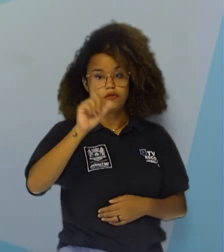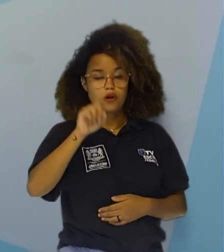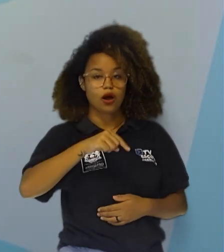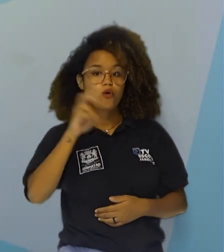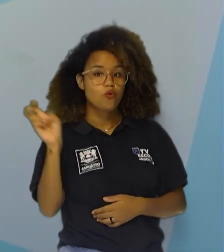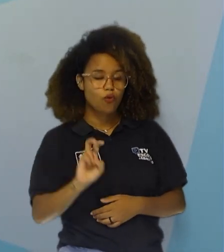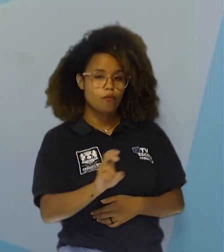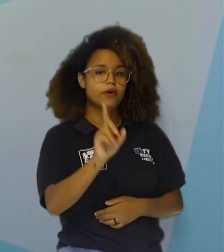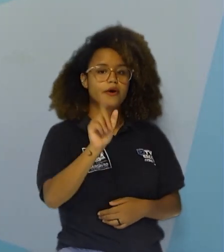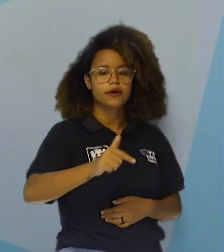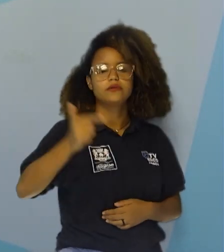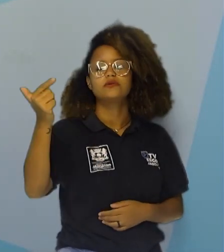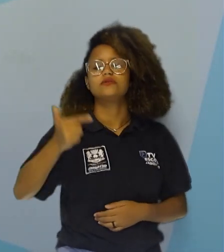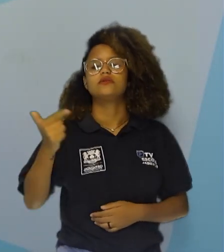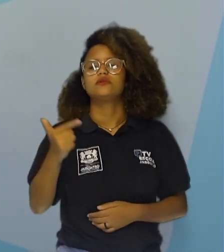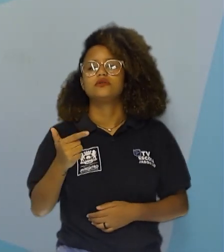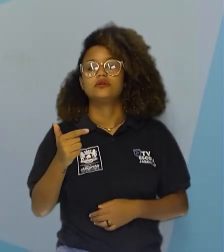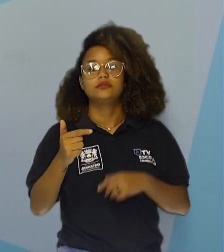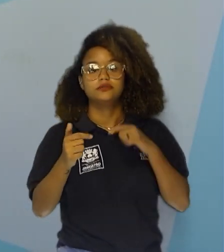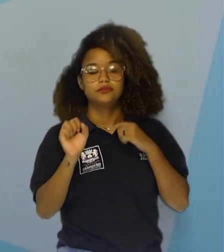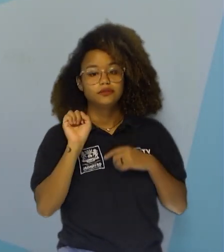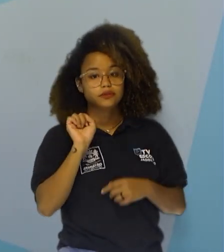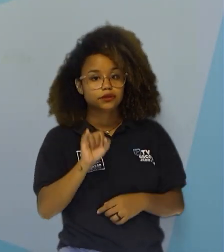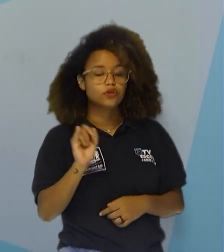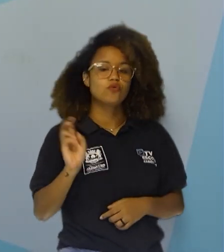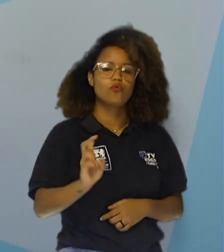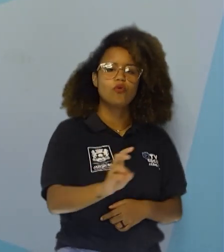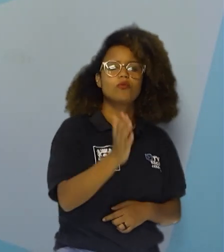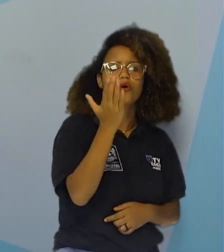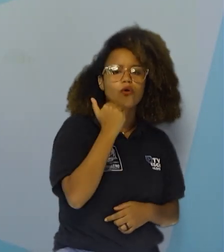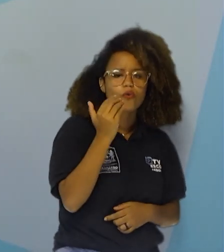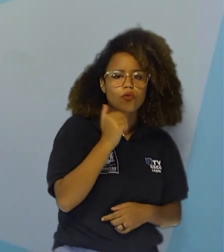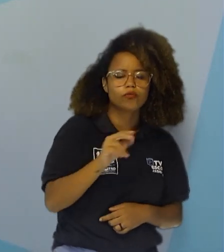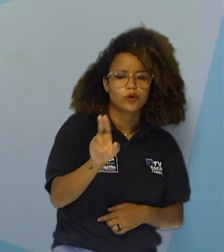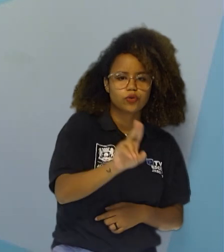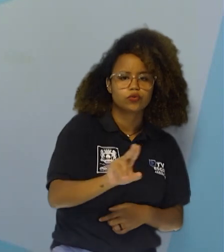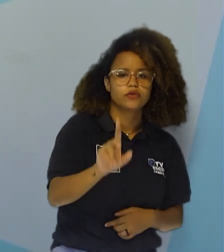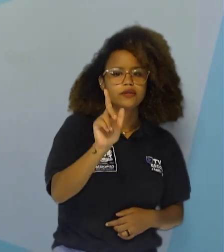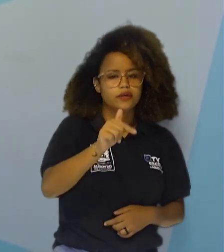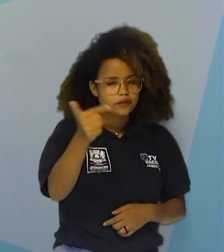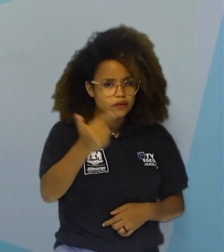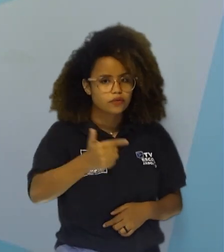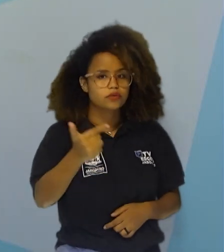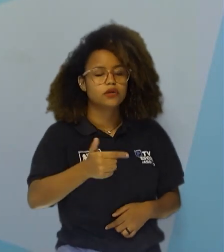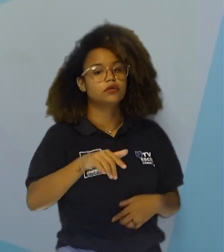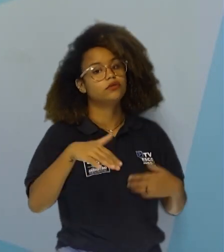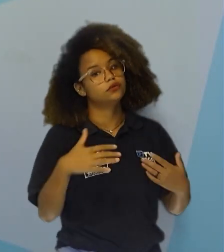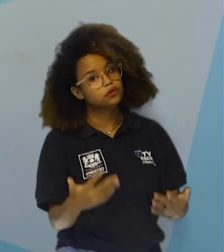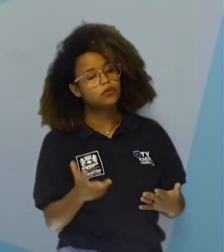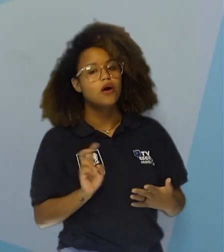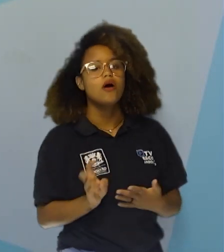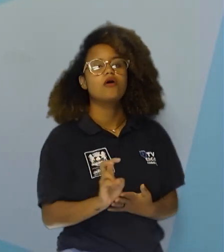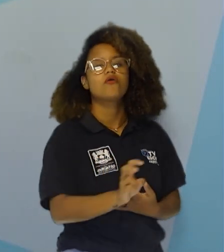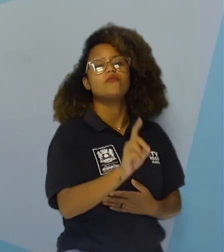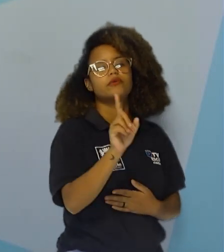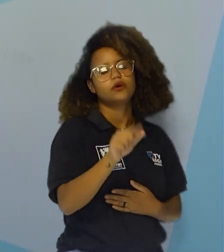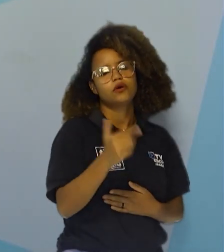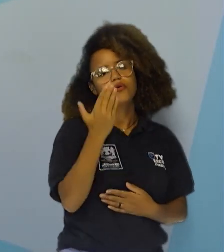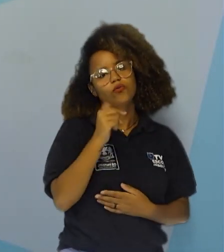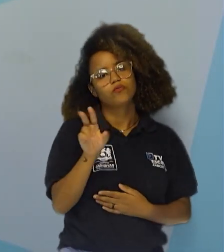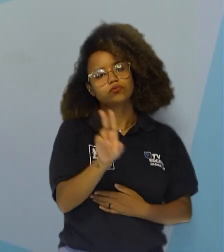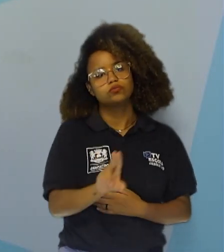secundário. Se ela está se alimentando de um consumidor secundário, logo, ela estará sendo um